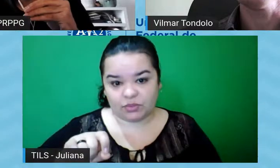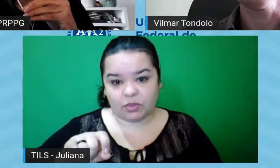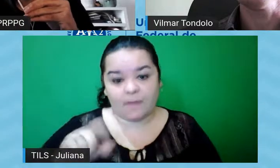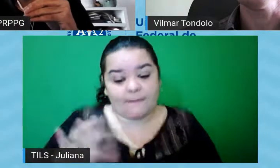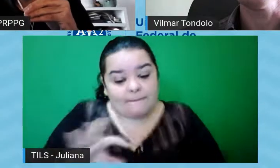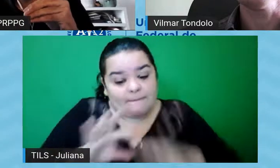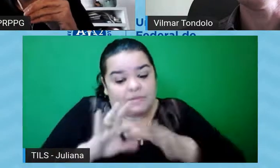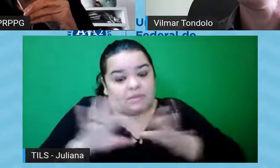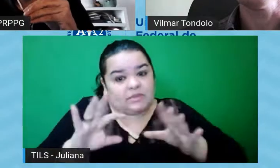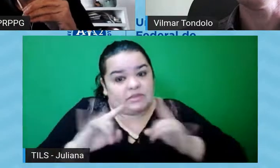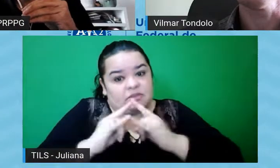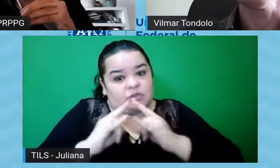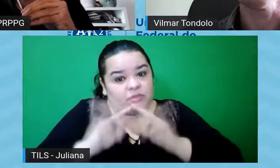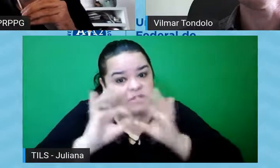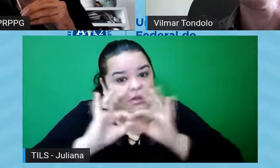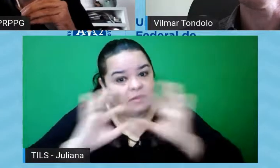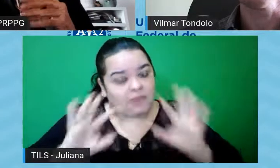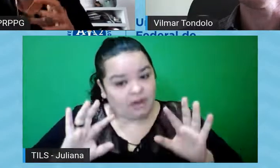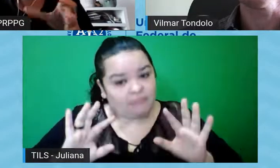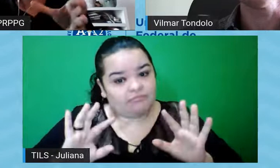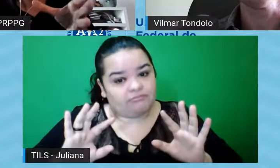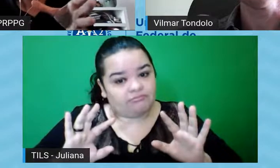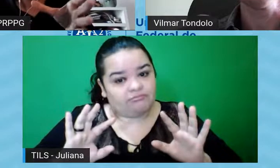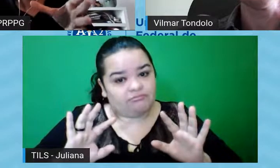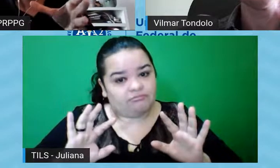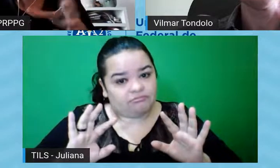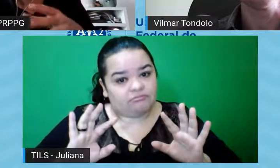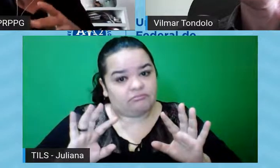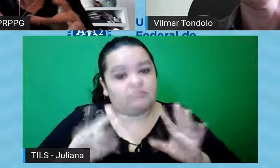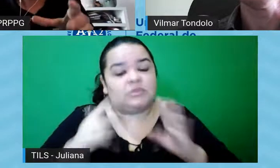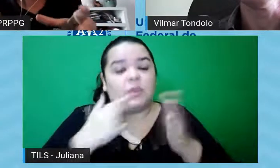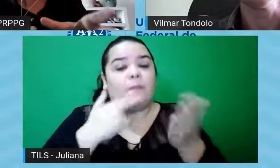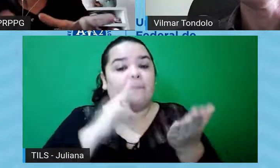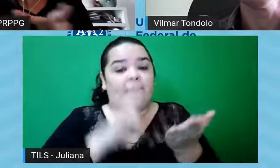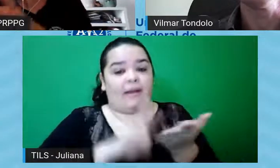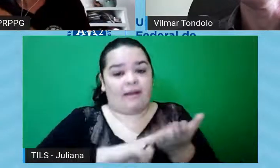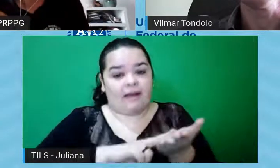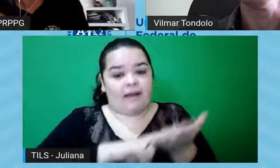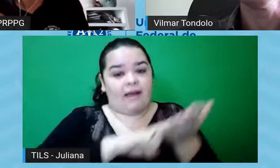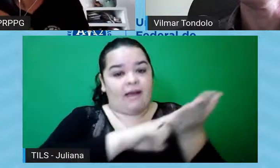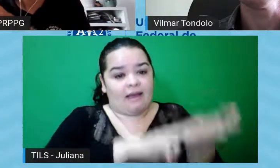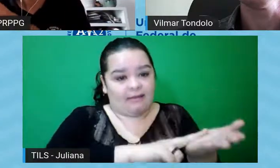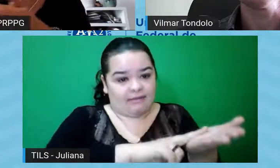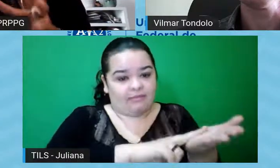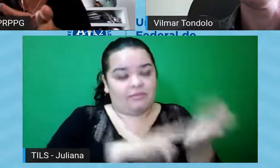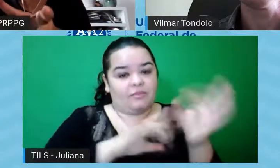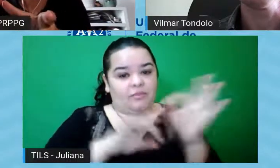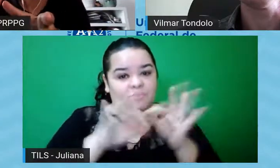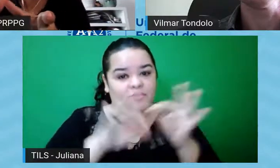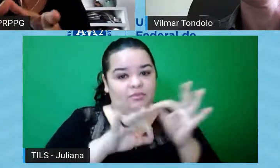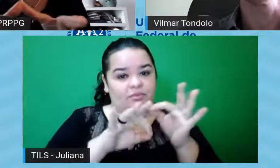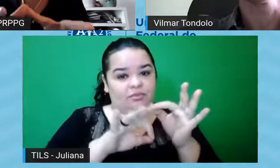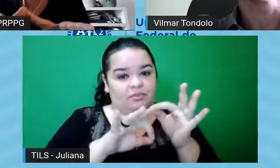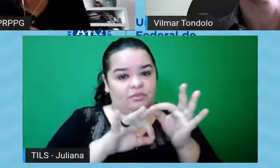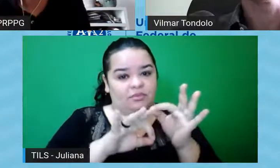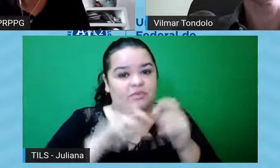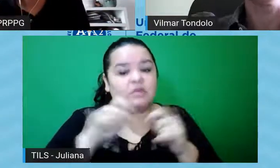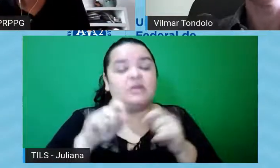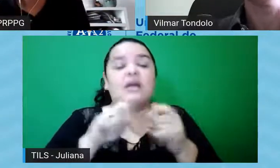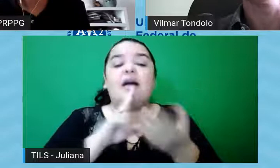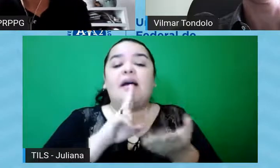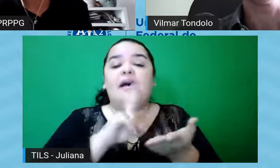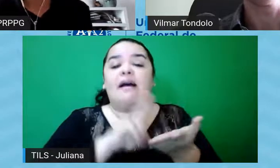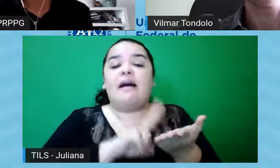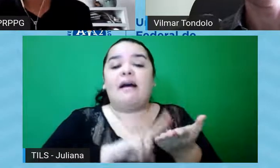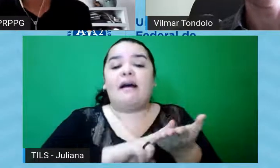permissão dessa instituição, e aí previamente a submissão, então, eu tenho que ter uma carta, eu submeto o projeto, vai vir uma pendência, qual é a pendência?